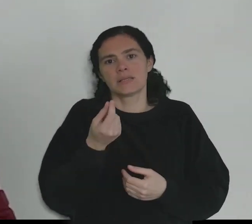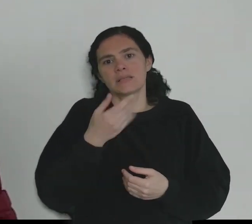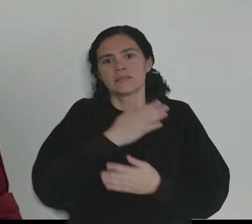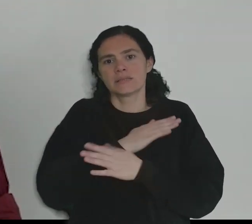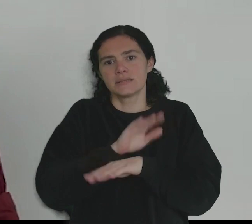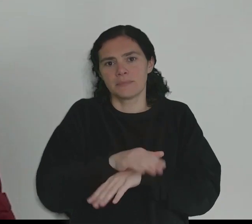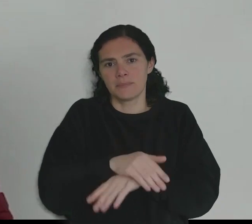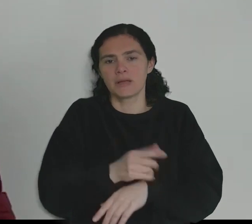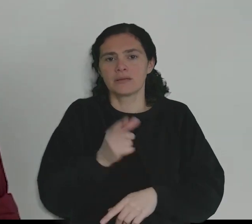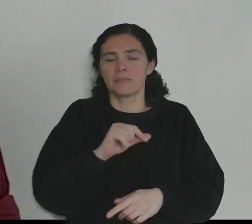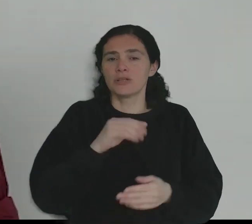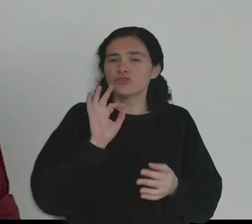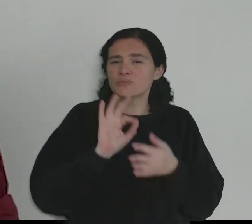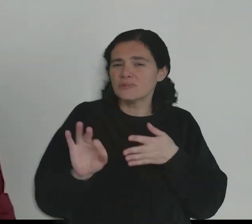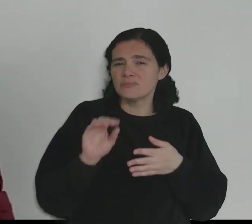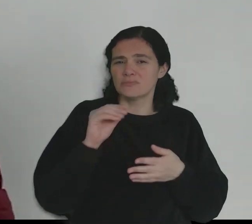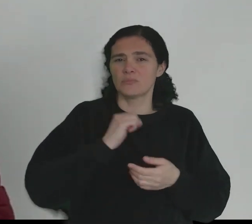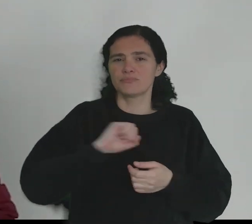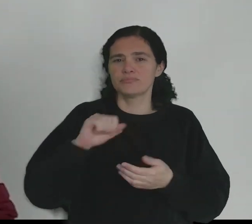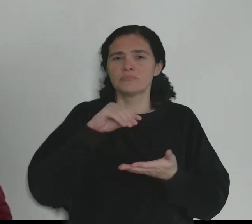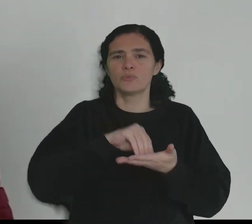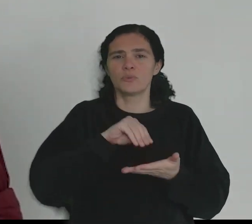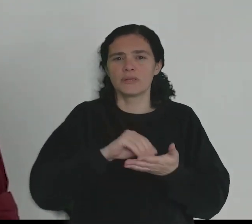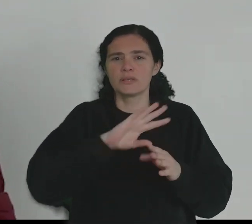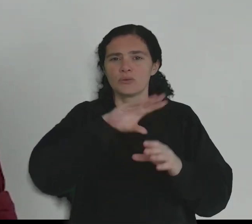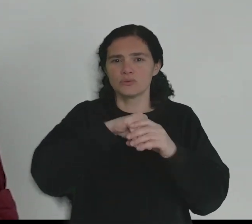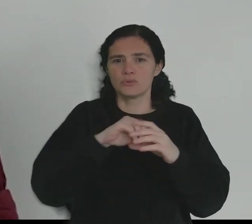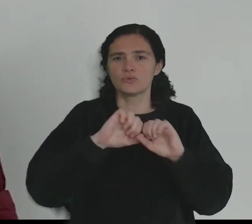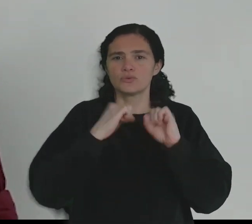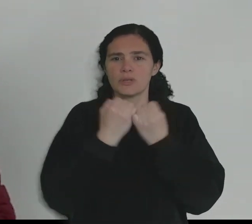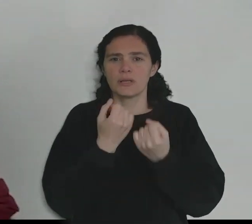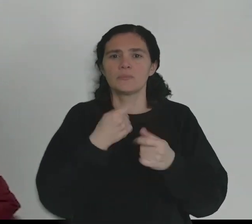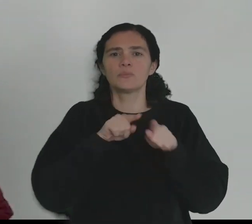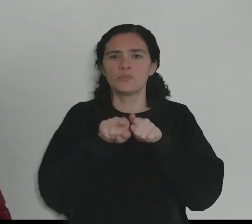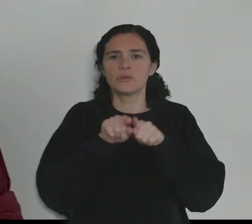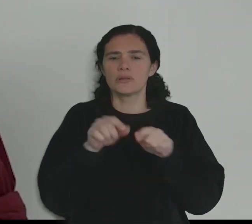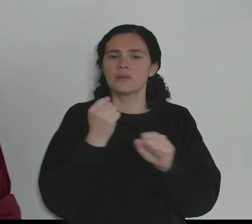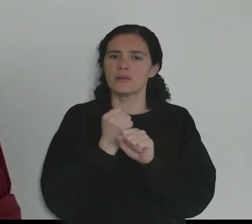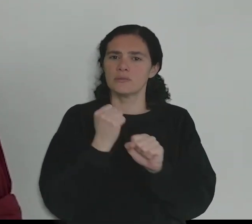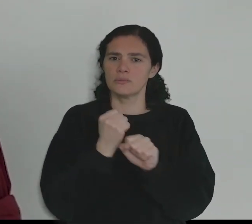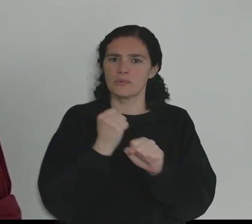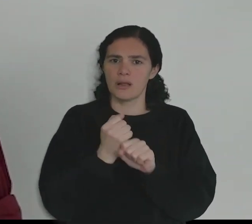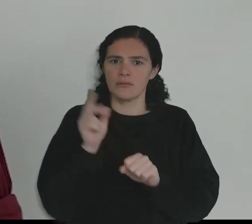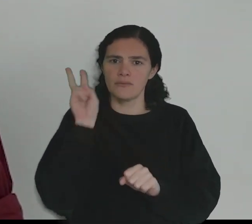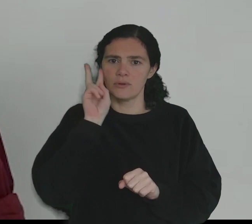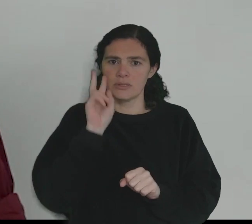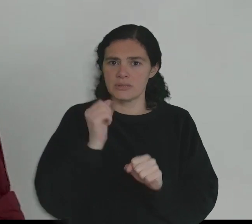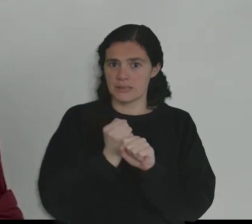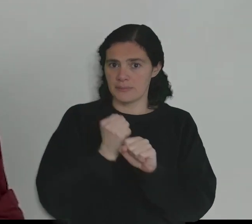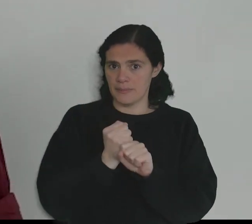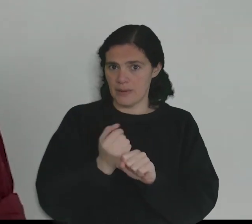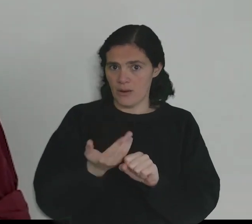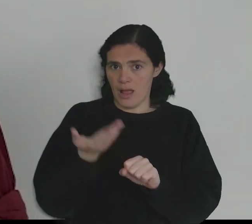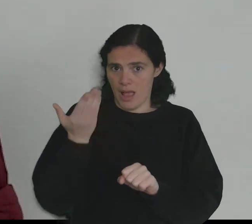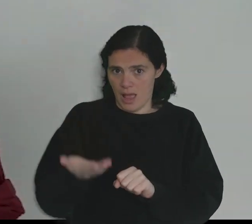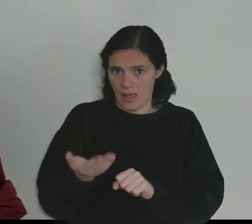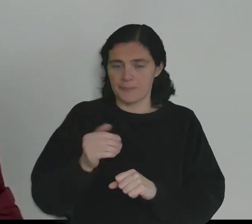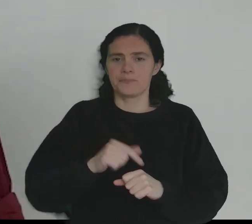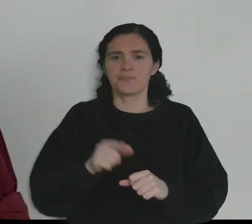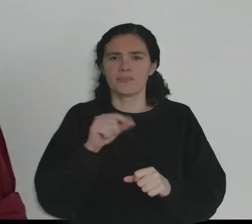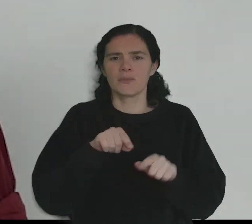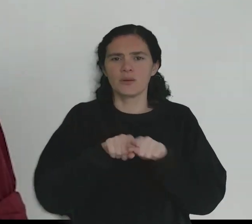desemprego, especificamente contra a pobreza, para a inclusão social, uma política laboral que valoriza o trabalho,